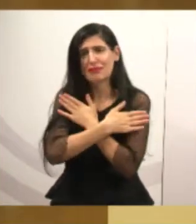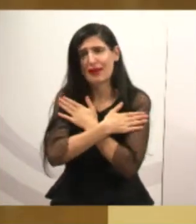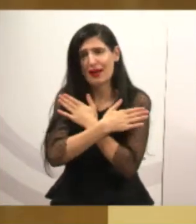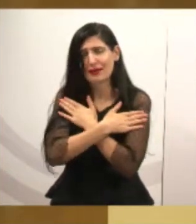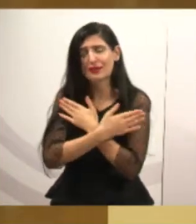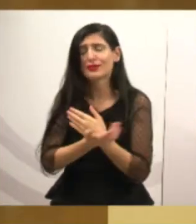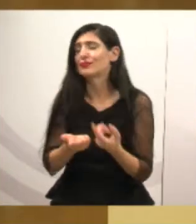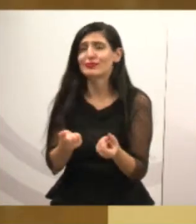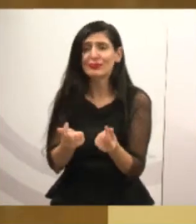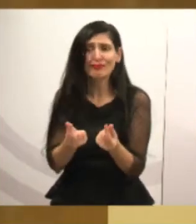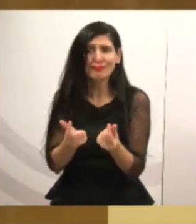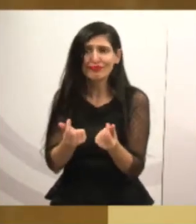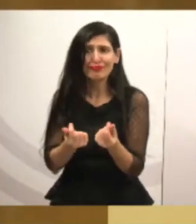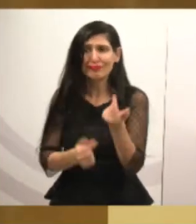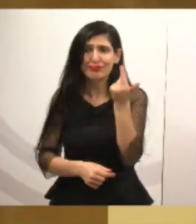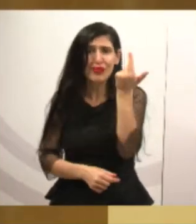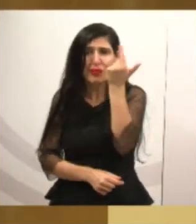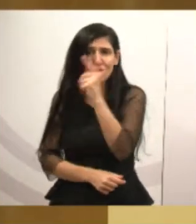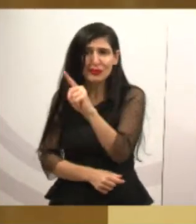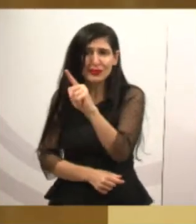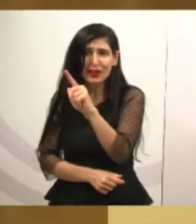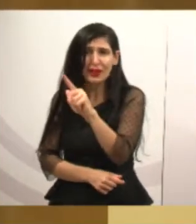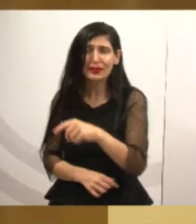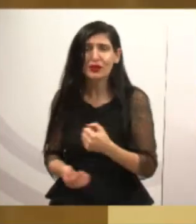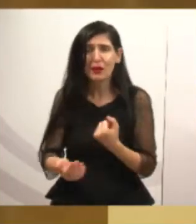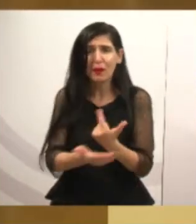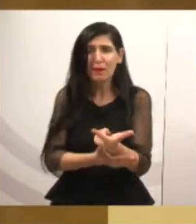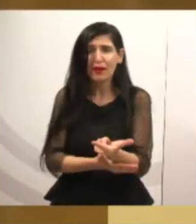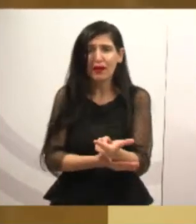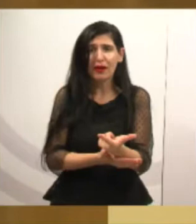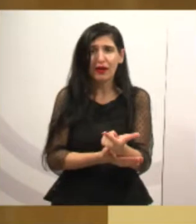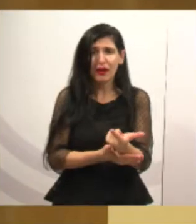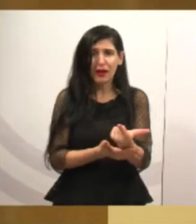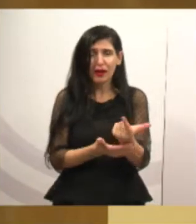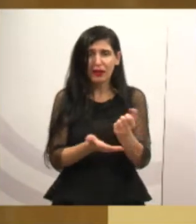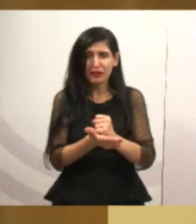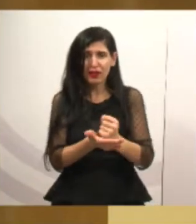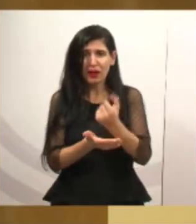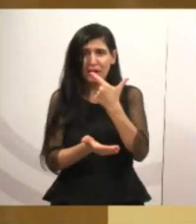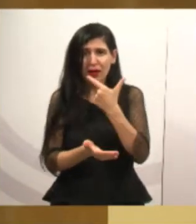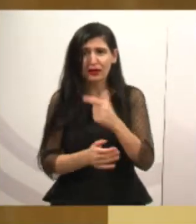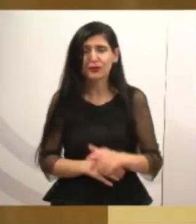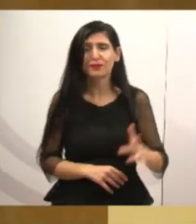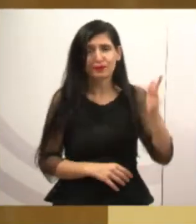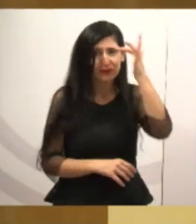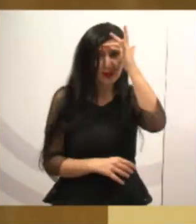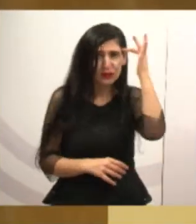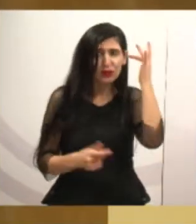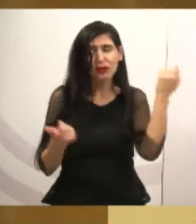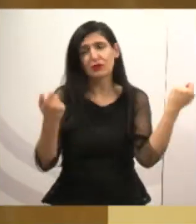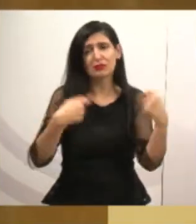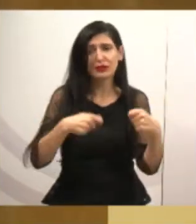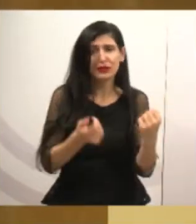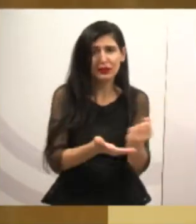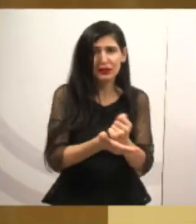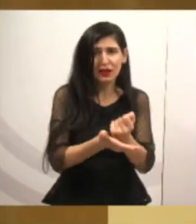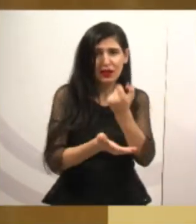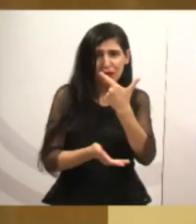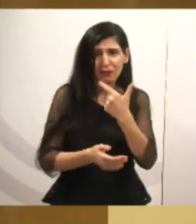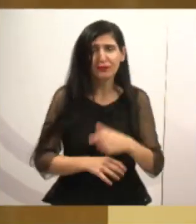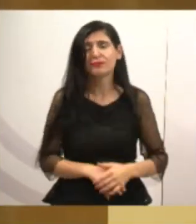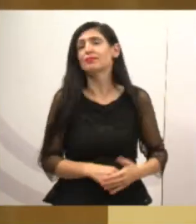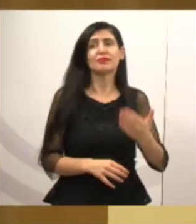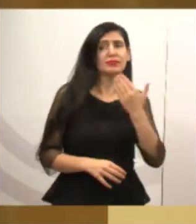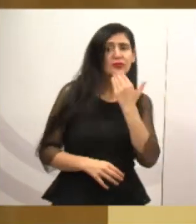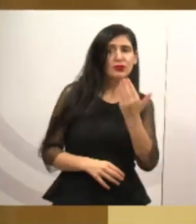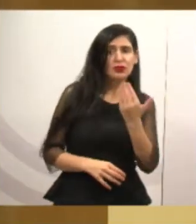não conseguem comprar os remédios, e aí as pessoas necessitam desses remédios. Então, eu pedi aqui para que a secretária